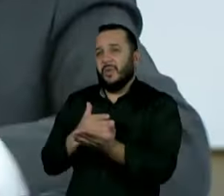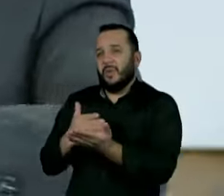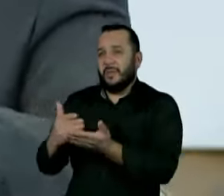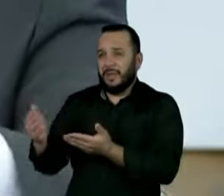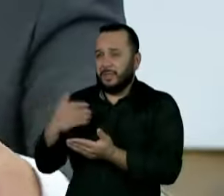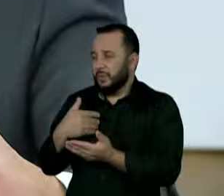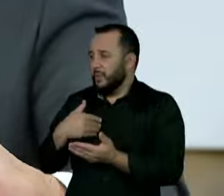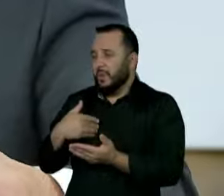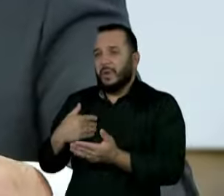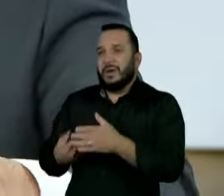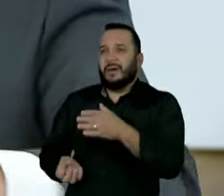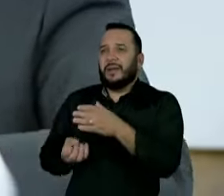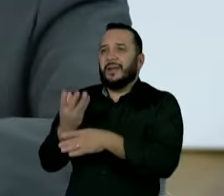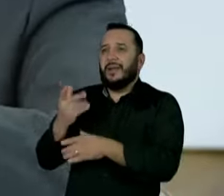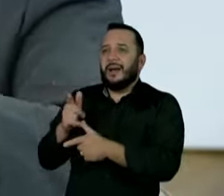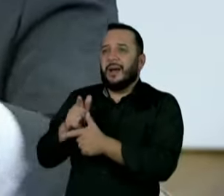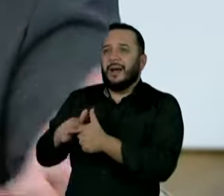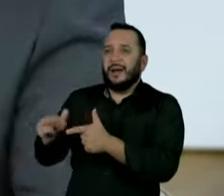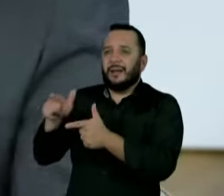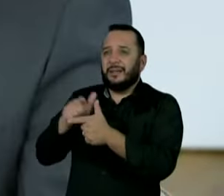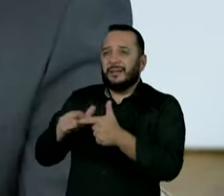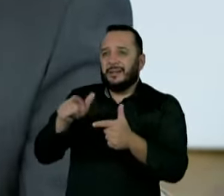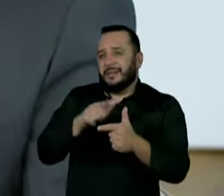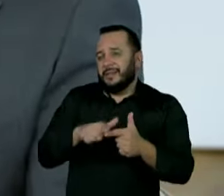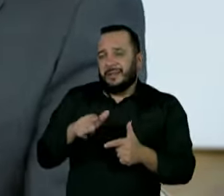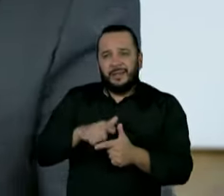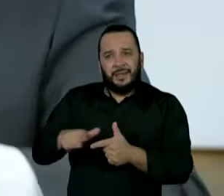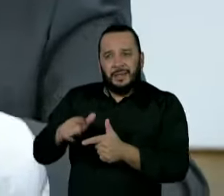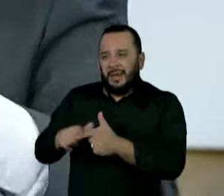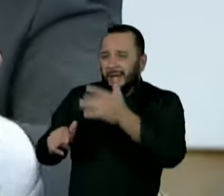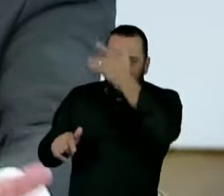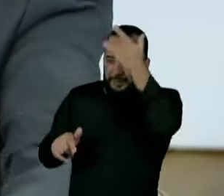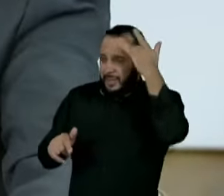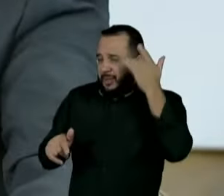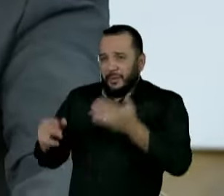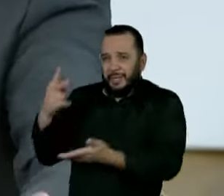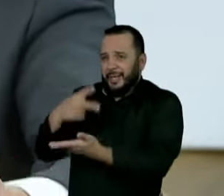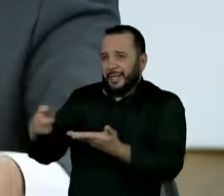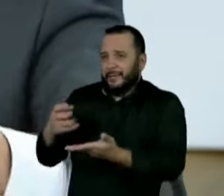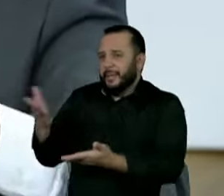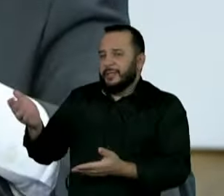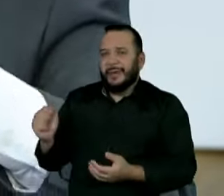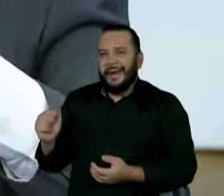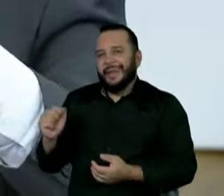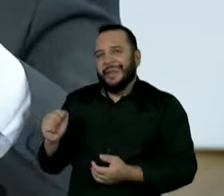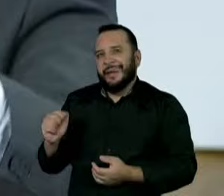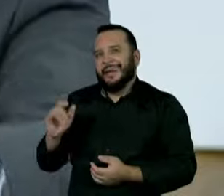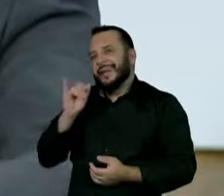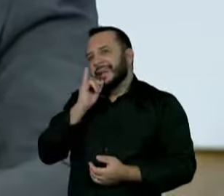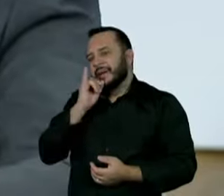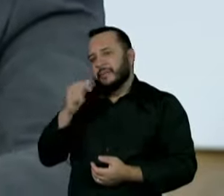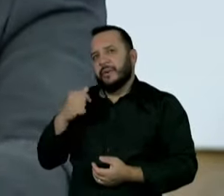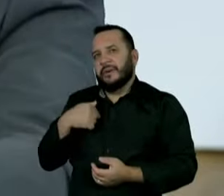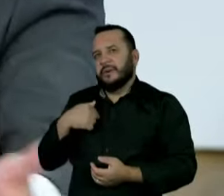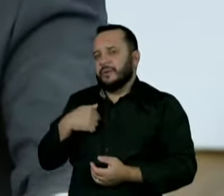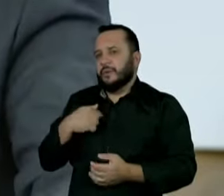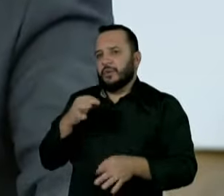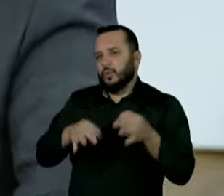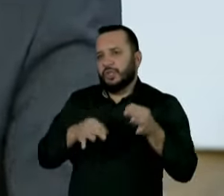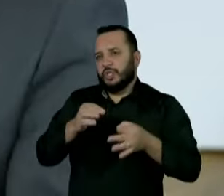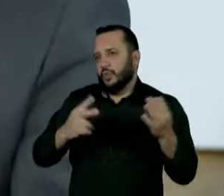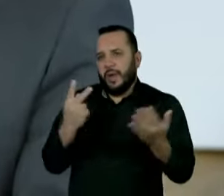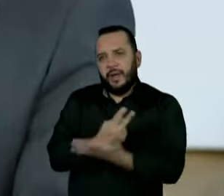uma situação de impeachment. Claro que não foi um erro jurídico, mas,